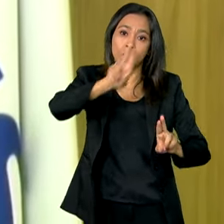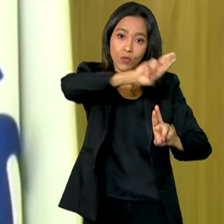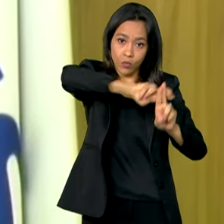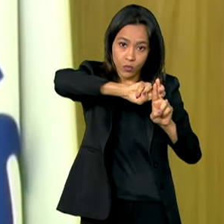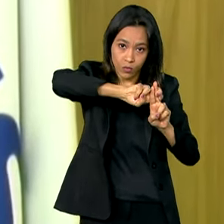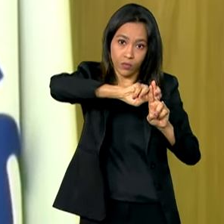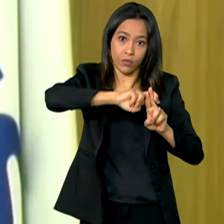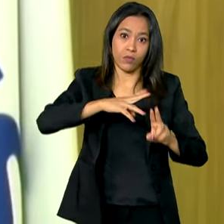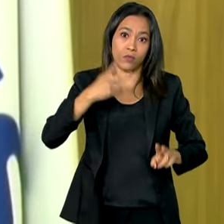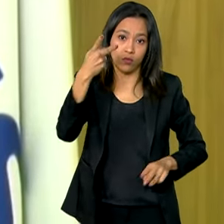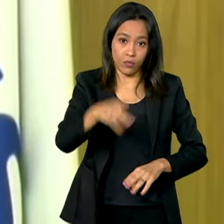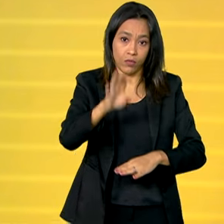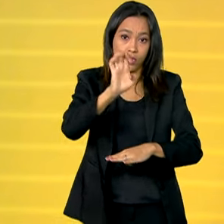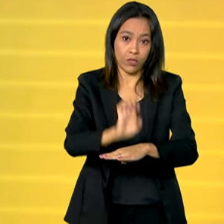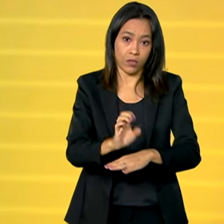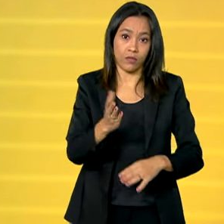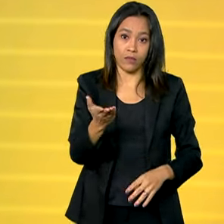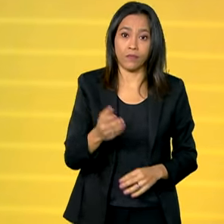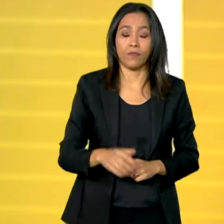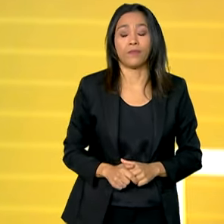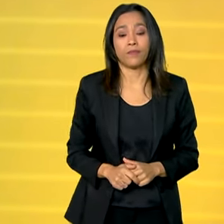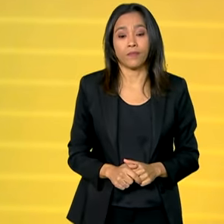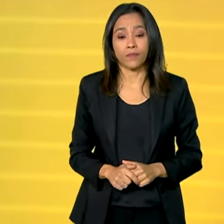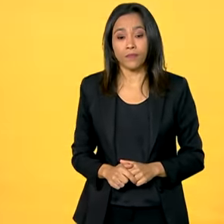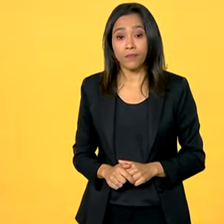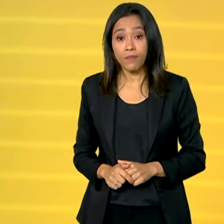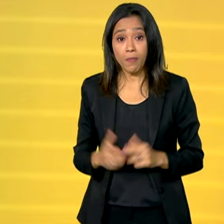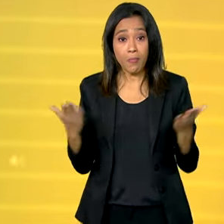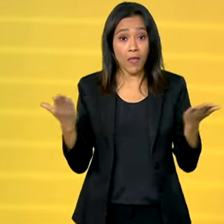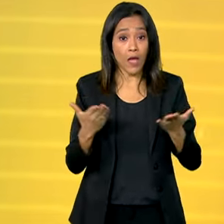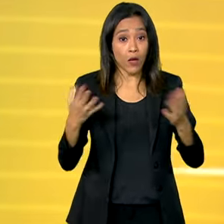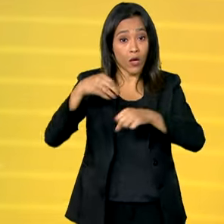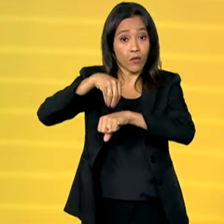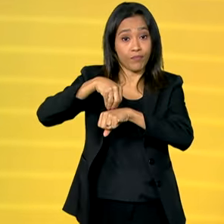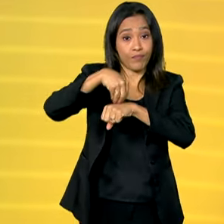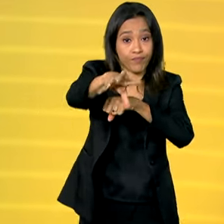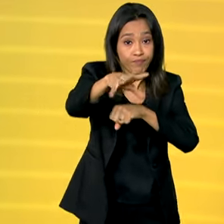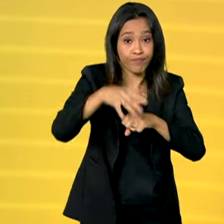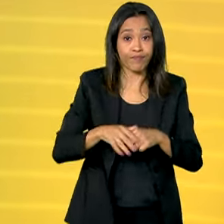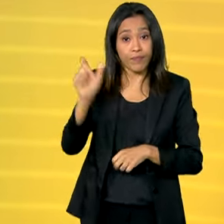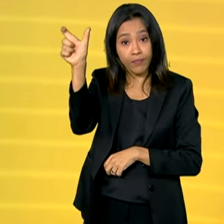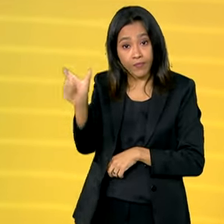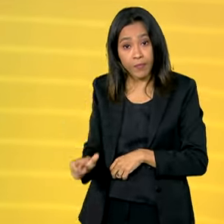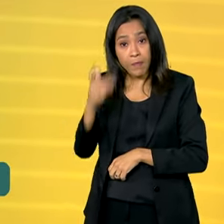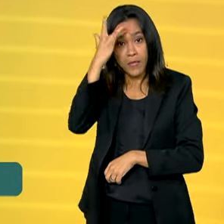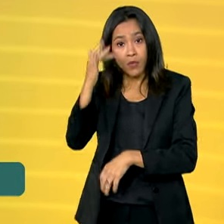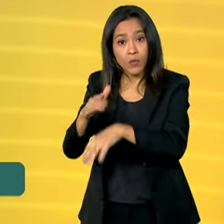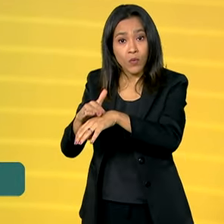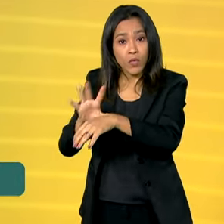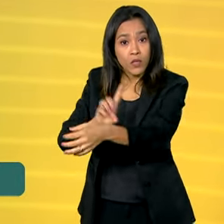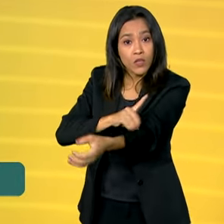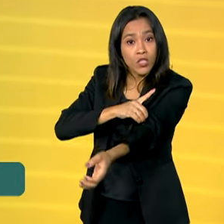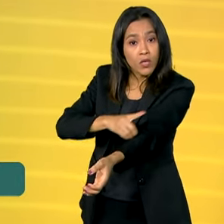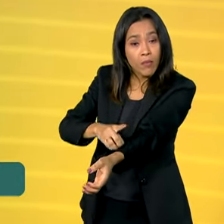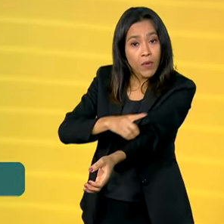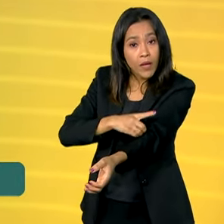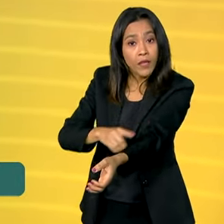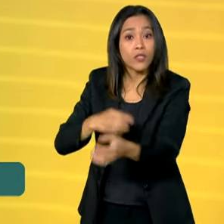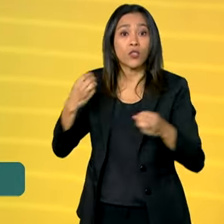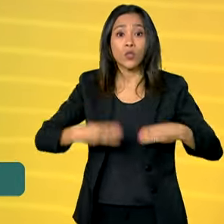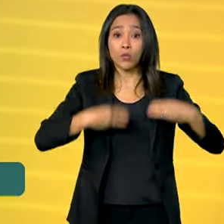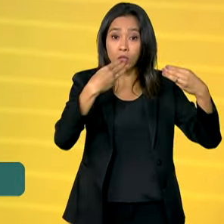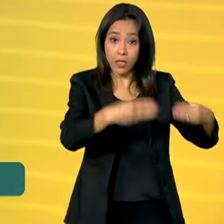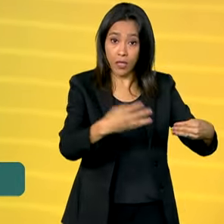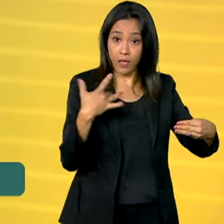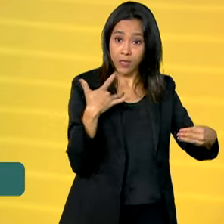Saúde no Rio Grande do Sul. E agora uma notícia para os pacientes com diabetes. O Ministério da Saúde fechou um